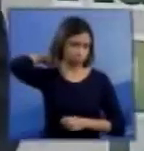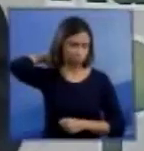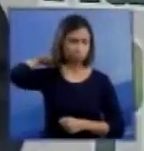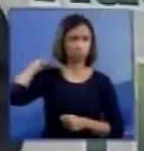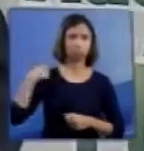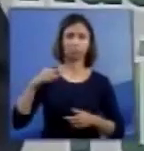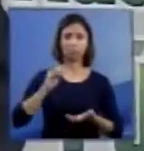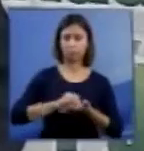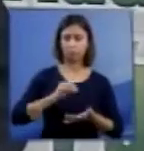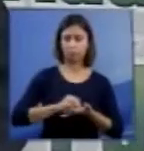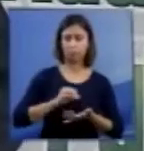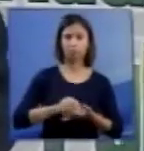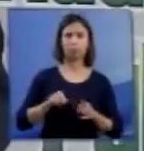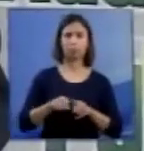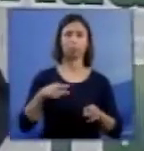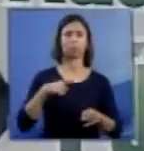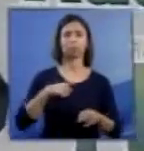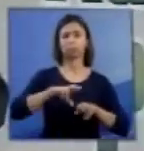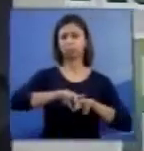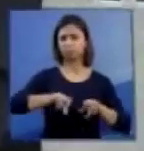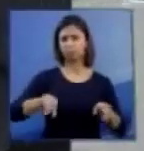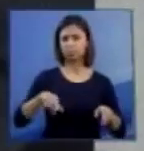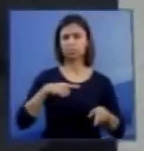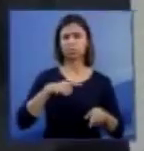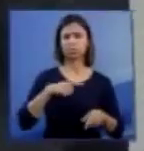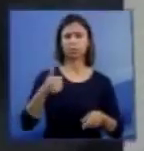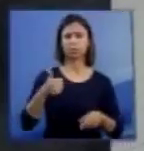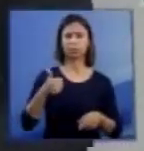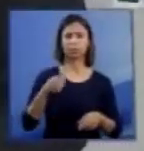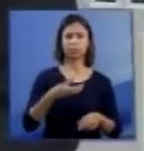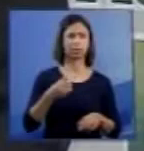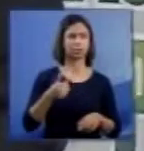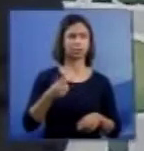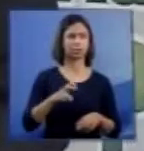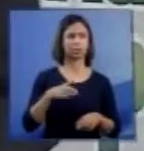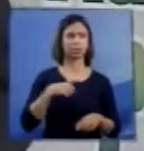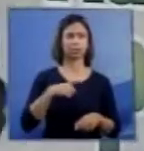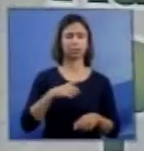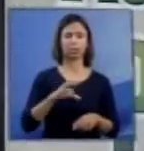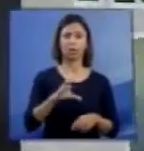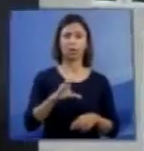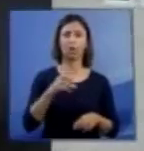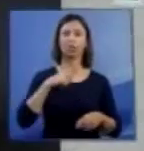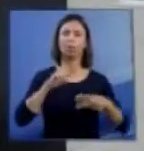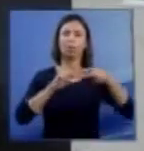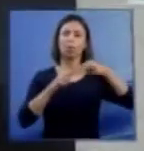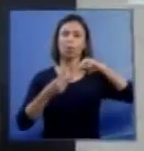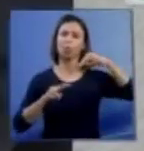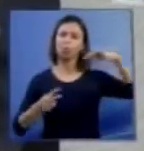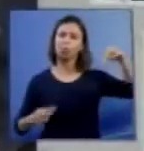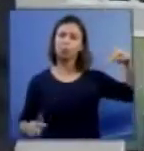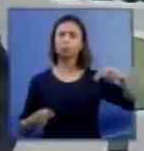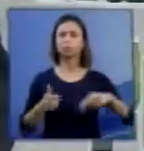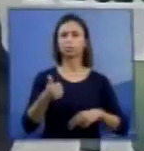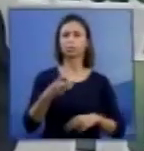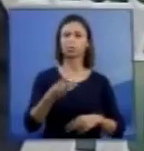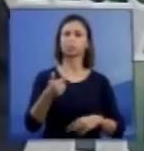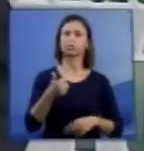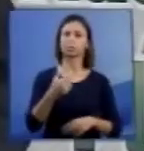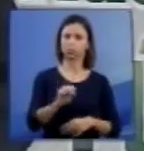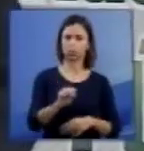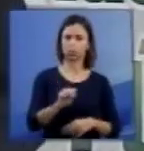imperfeita, letal, trissomia do comossomo 13, 15, trissomia do comossomo 18. São todas as afecções